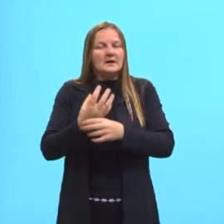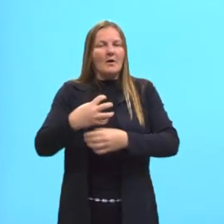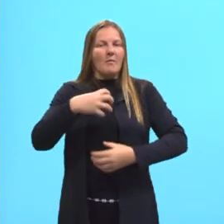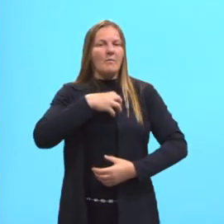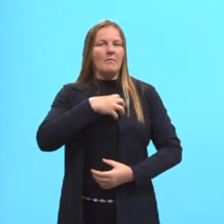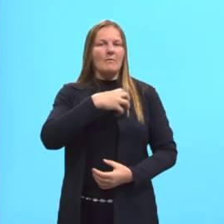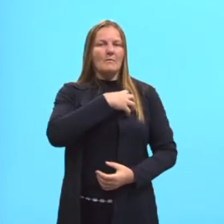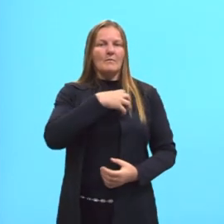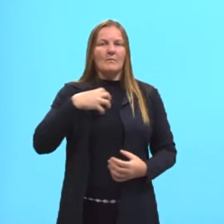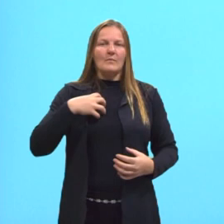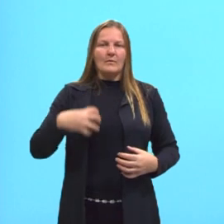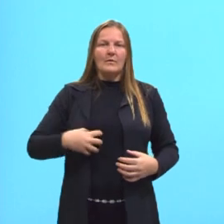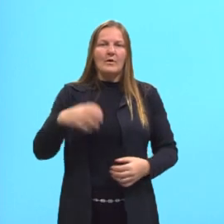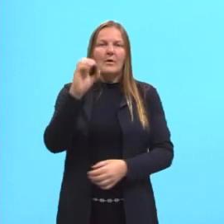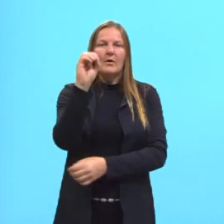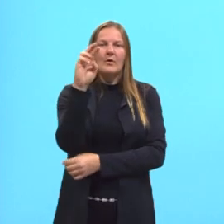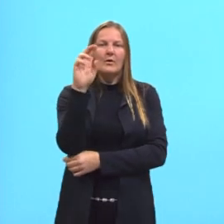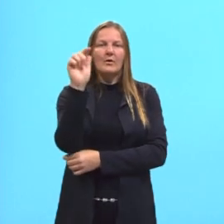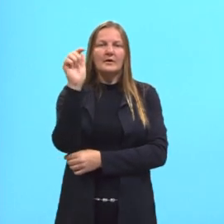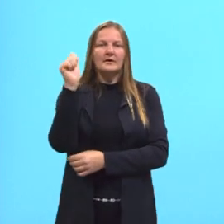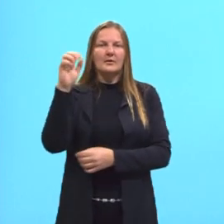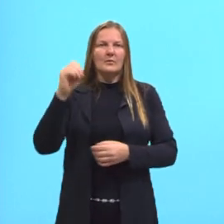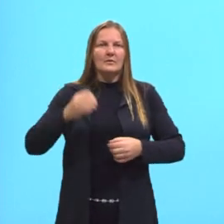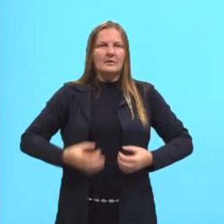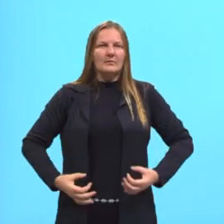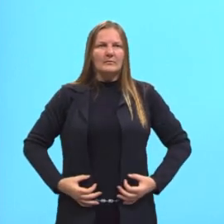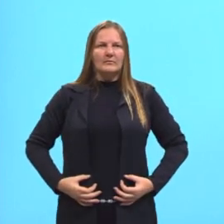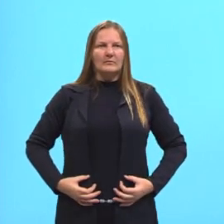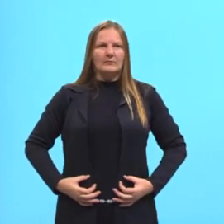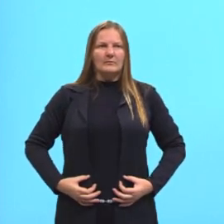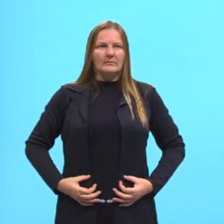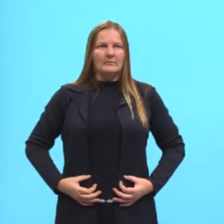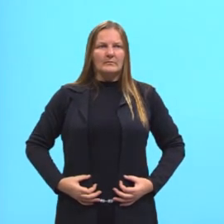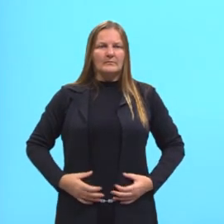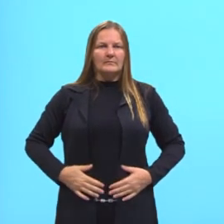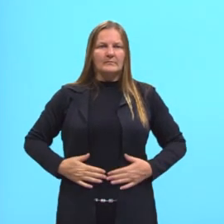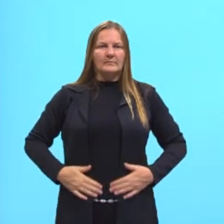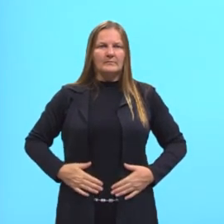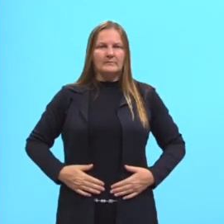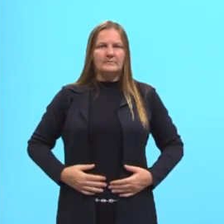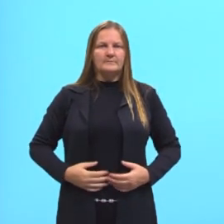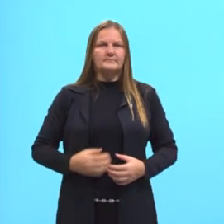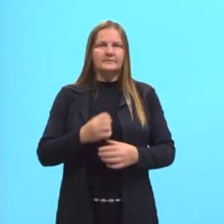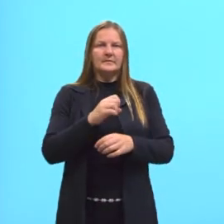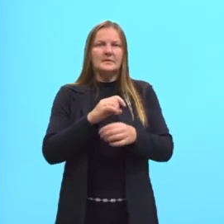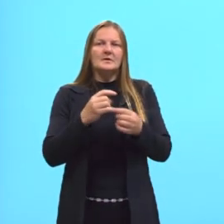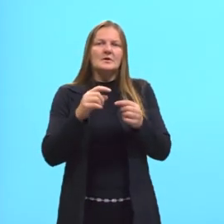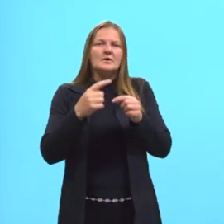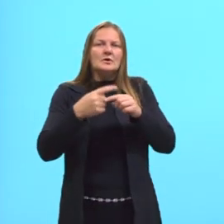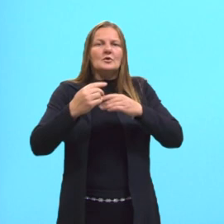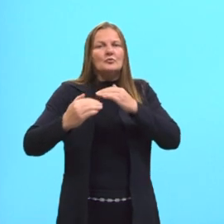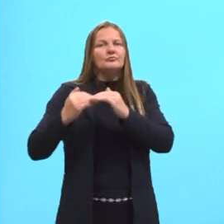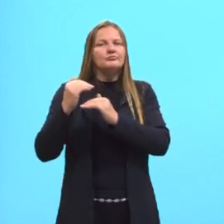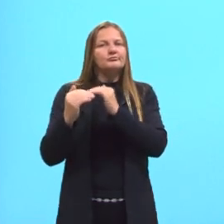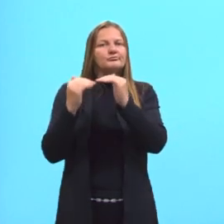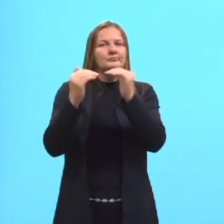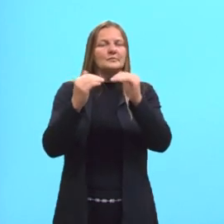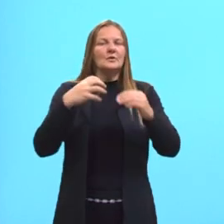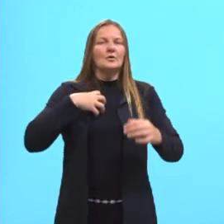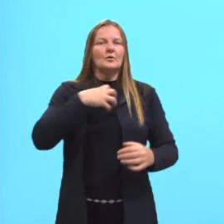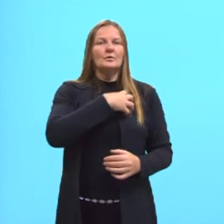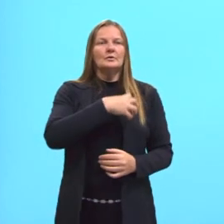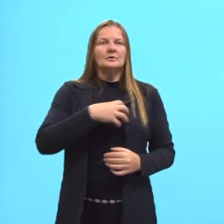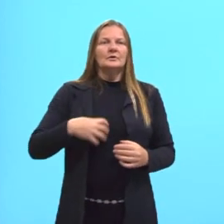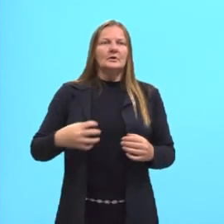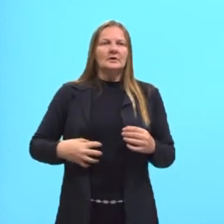Nesse caso aqui, um exemplo é a bexiga. Aí depois, seguindo os níveis, os órgãos,